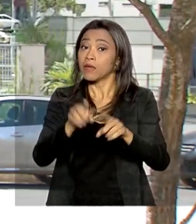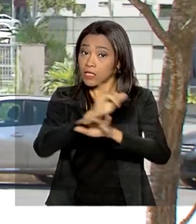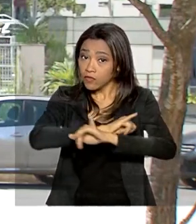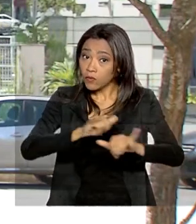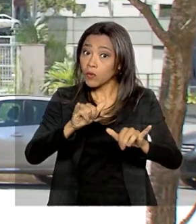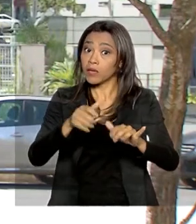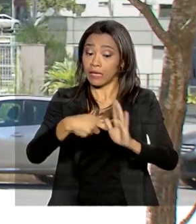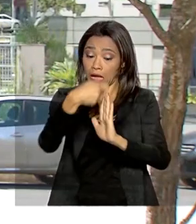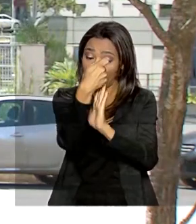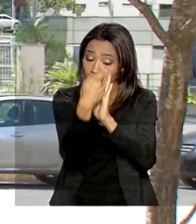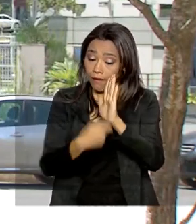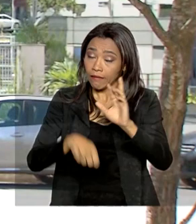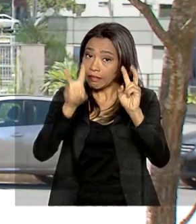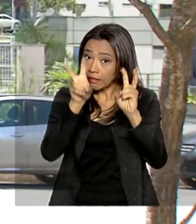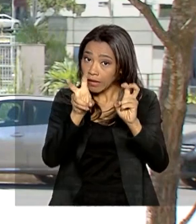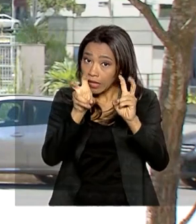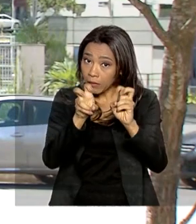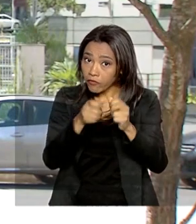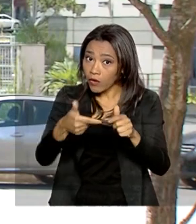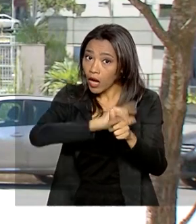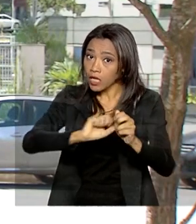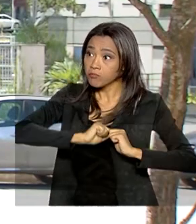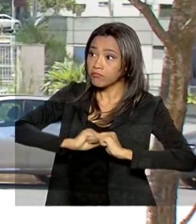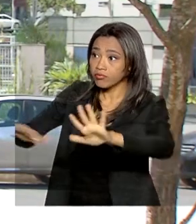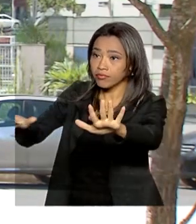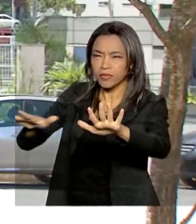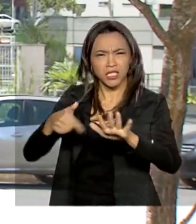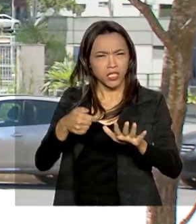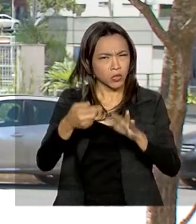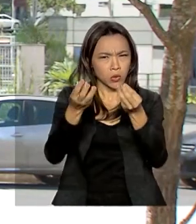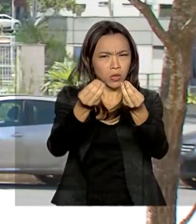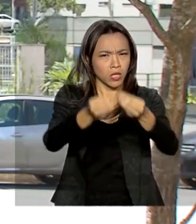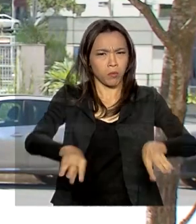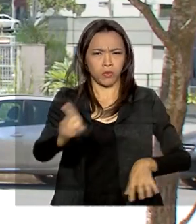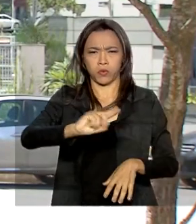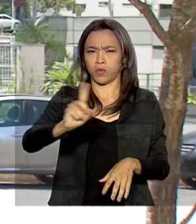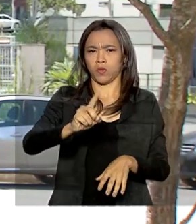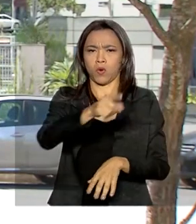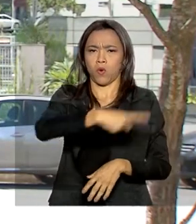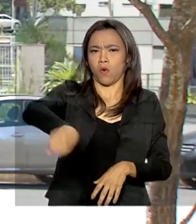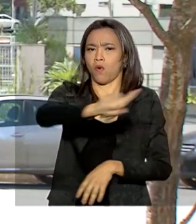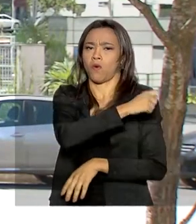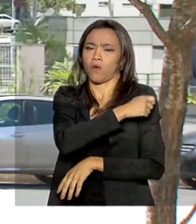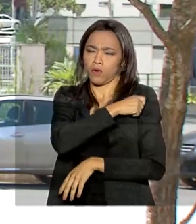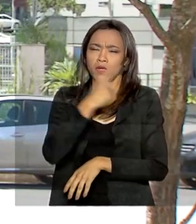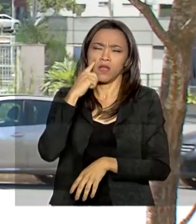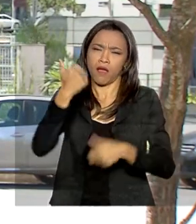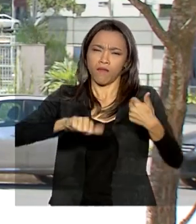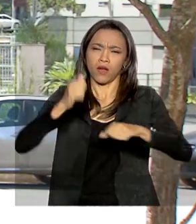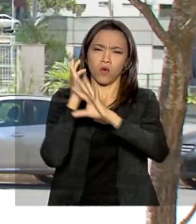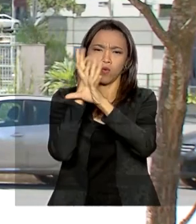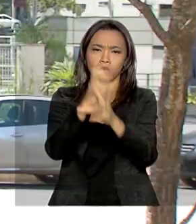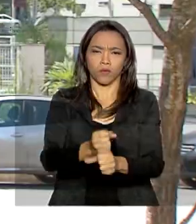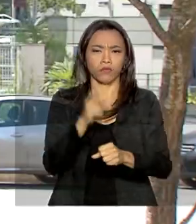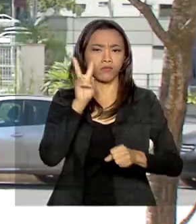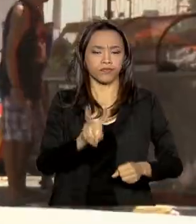sociais, disse que isso não prejudicou em nada os candidatos e também fez um balanço desse primeiro dia. Vamos acompanhar.